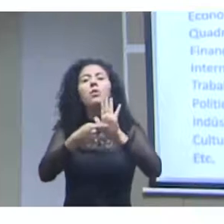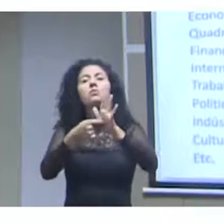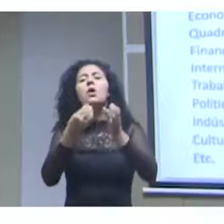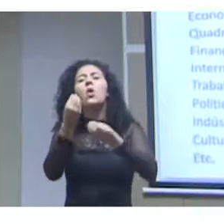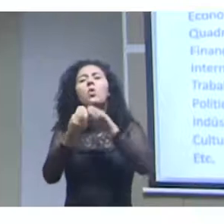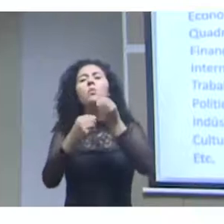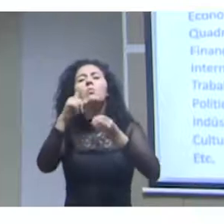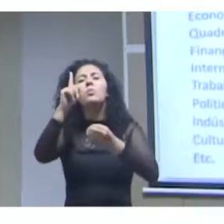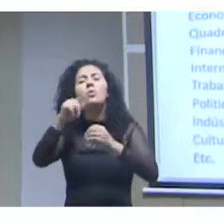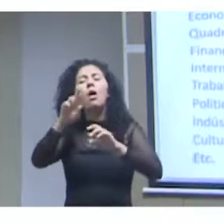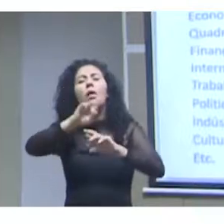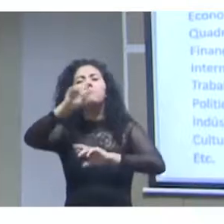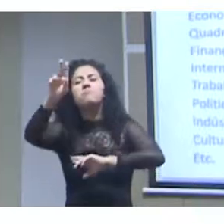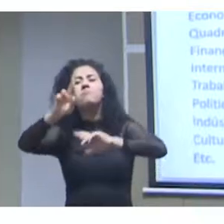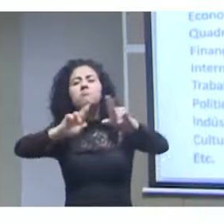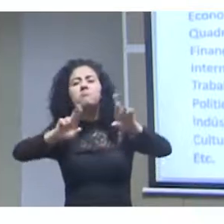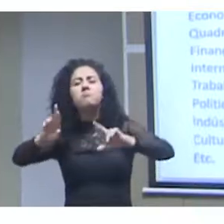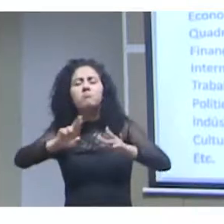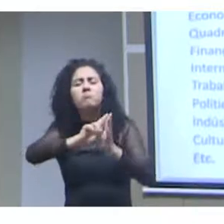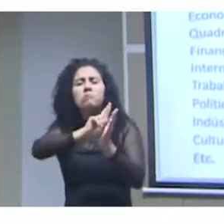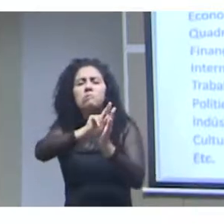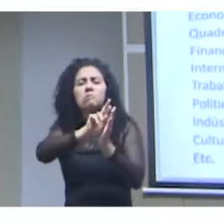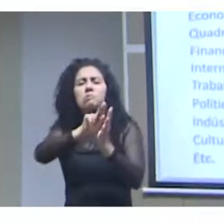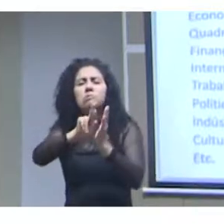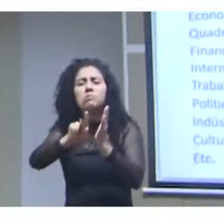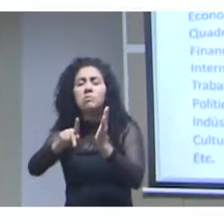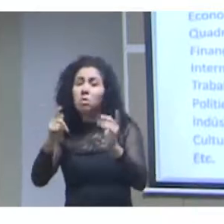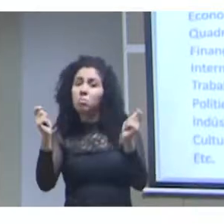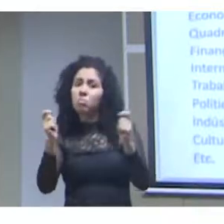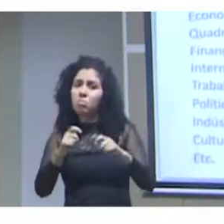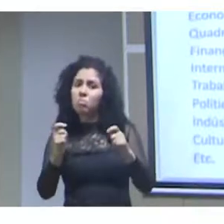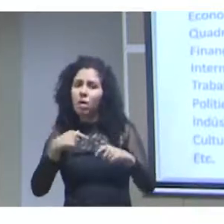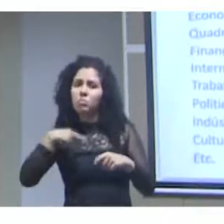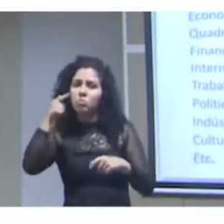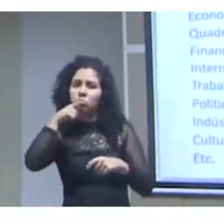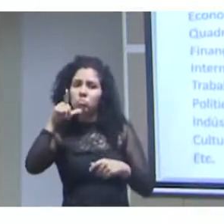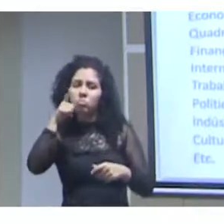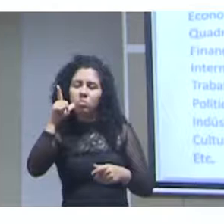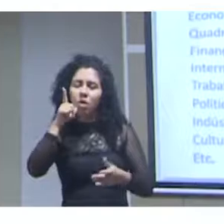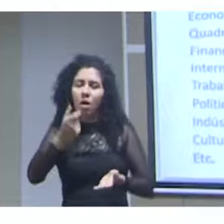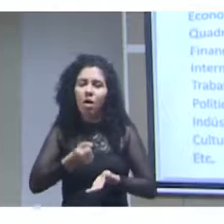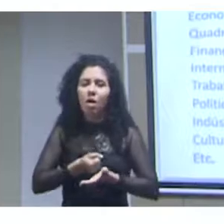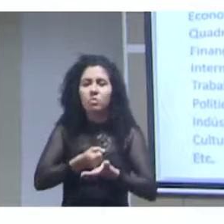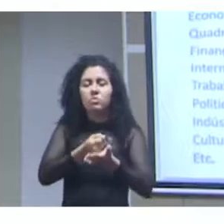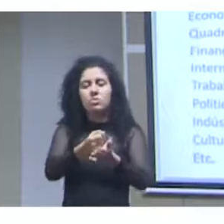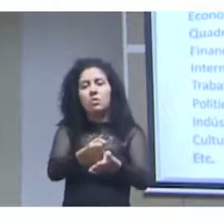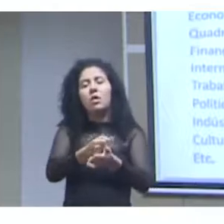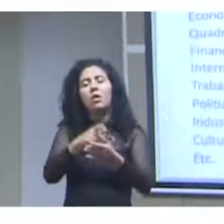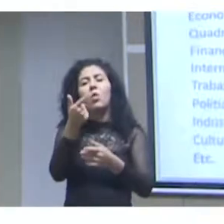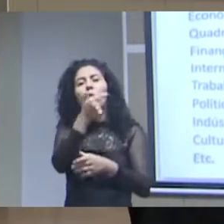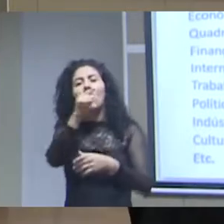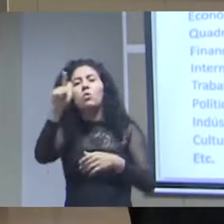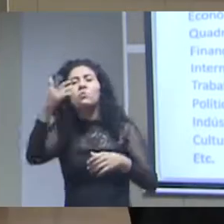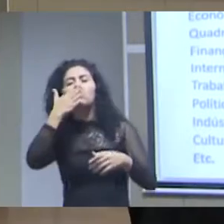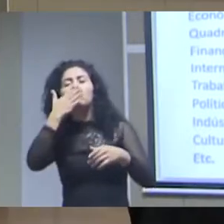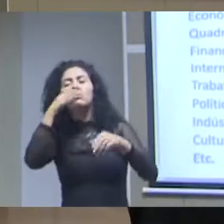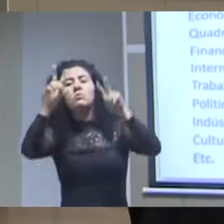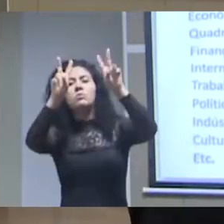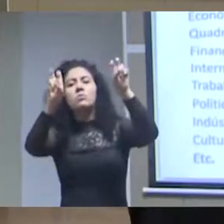IPEA que podem contribuir em diversas áreas além da pesquisa econômica